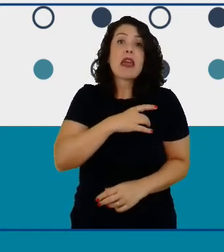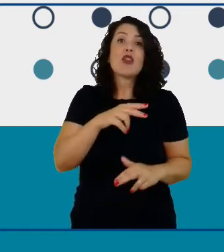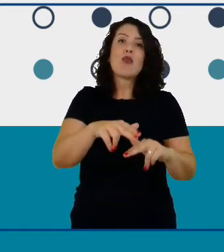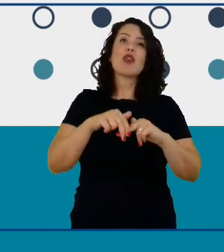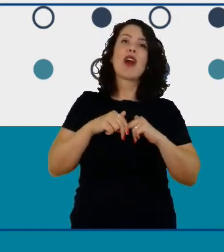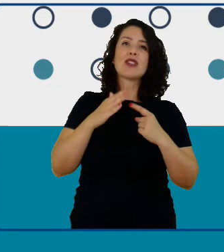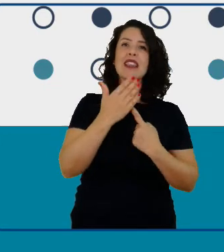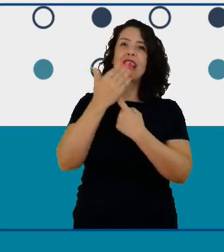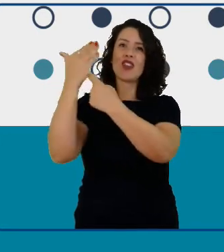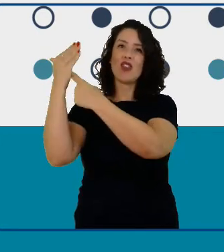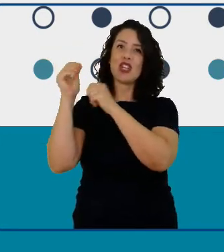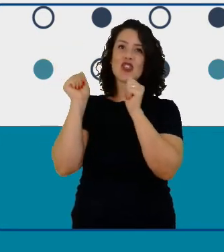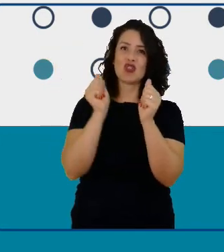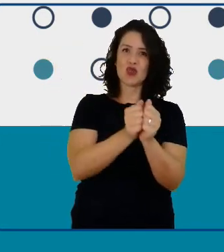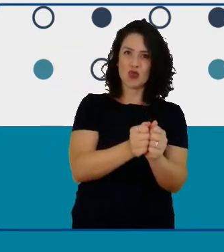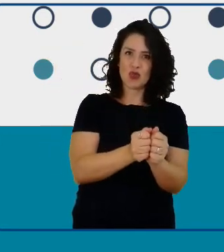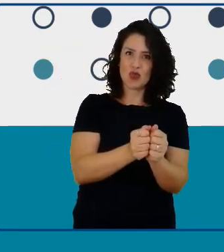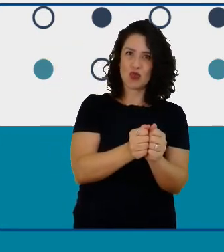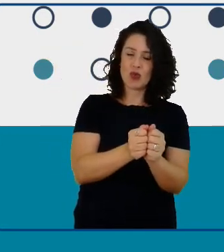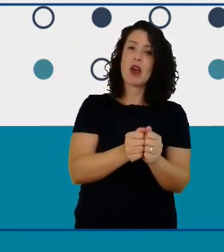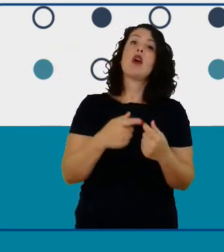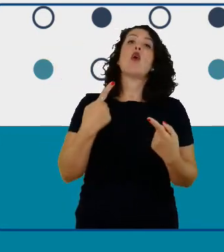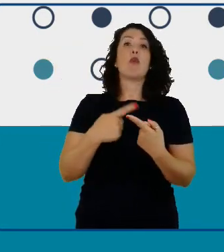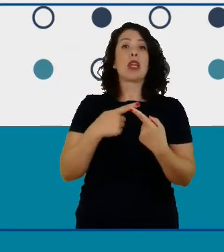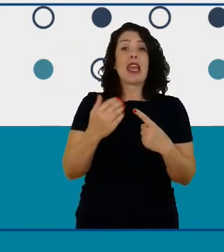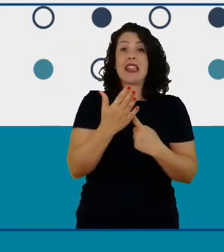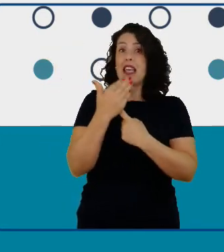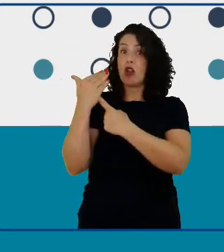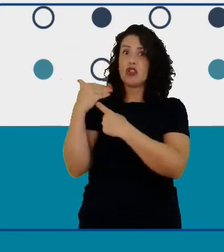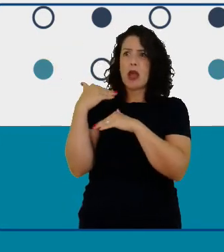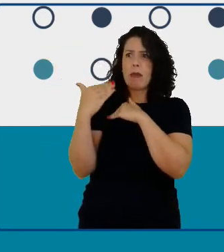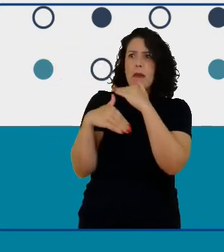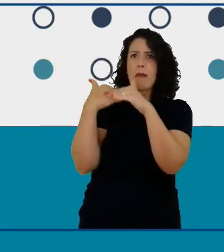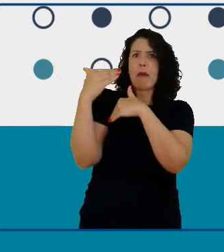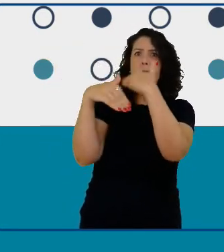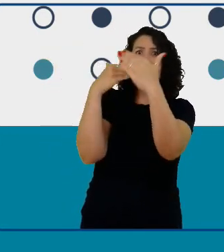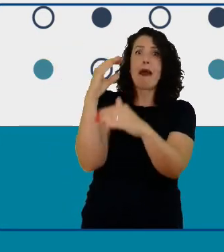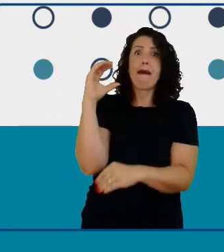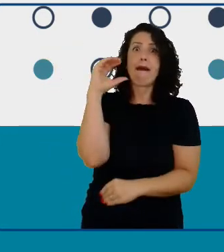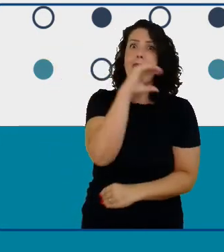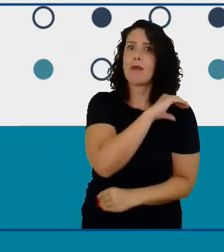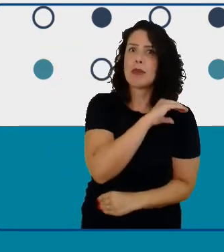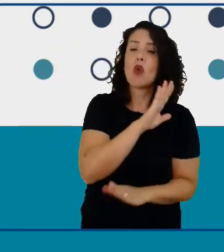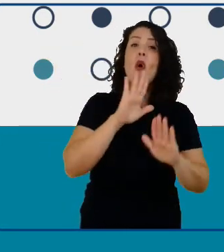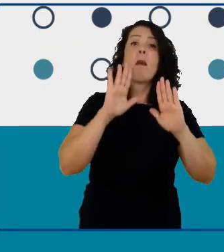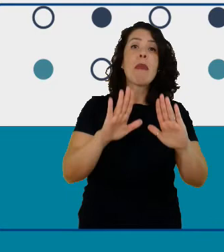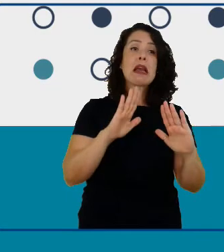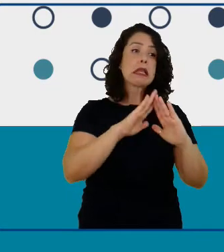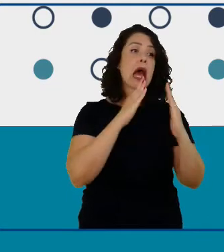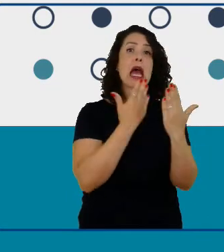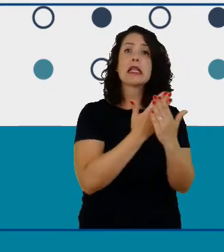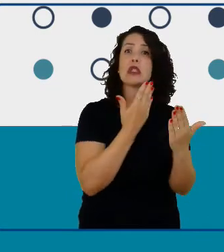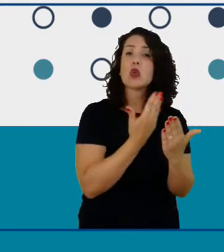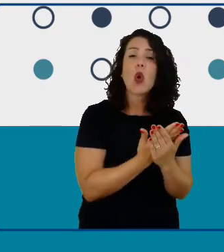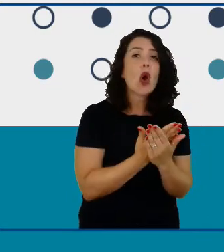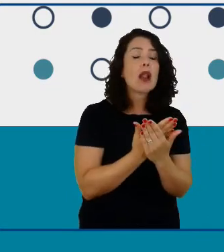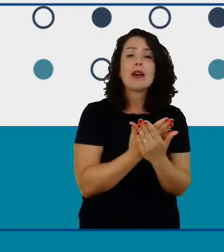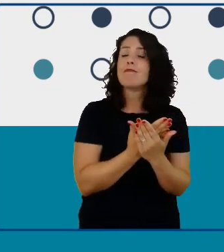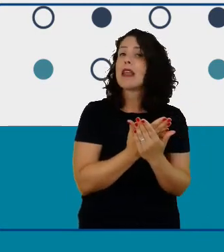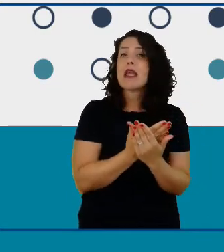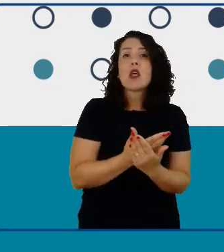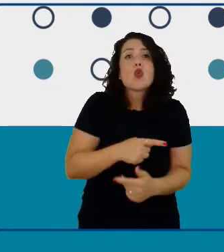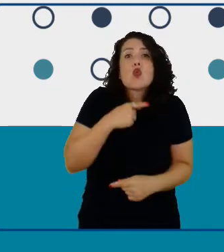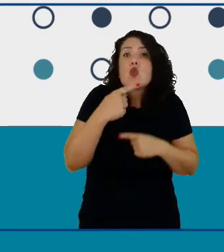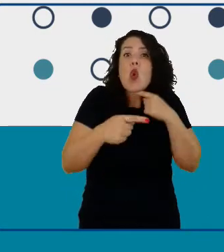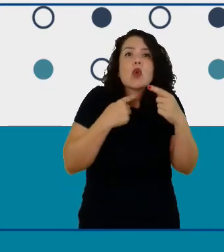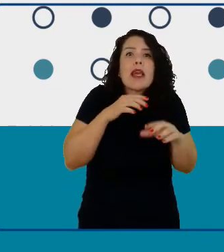avança muito rápido e que muitas vezes as instituições não tem tempo para poder né buscar esse equilíbrio